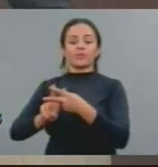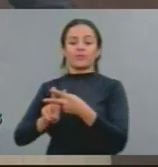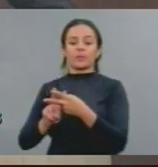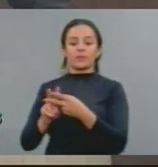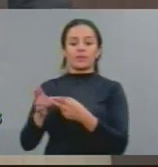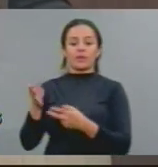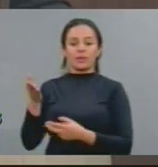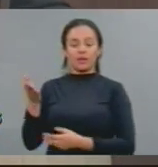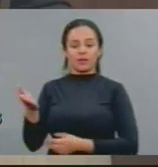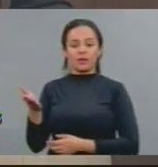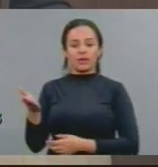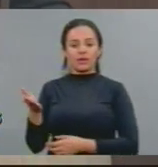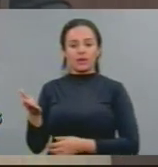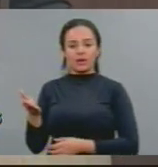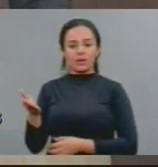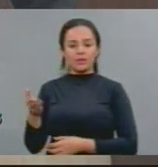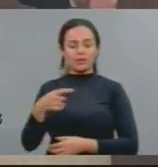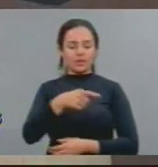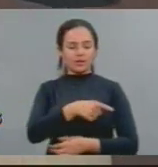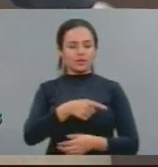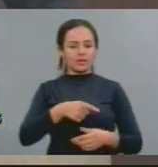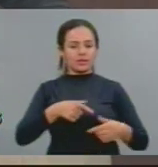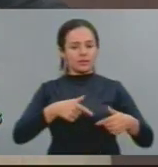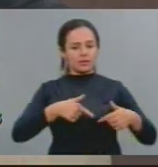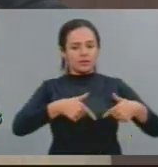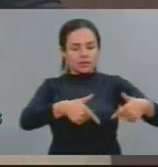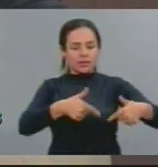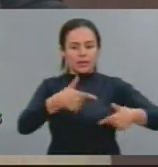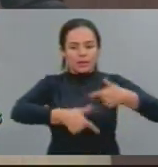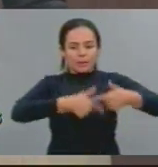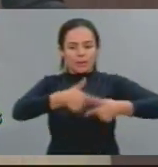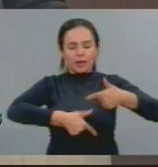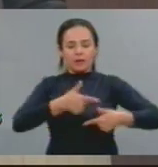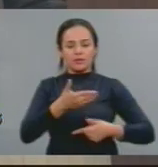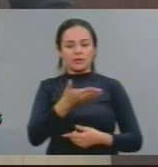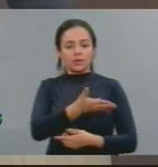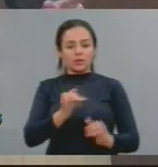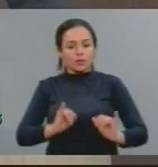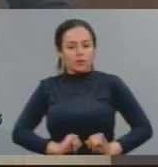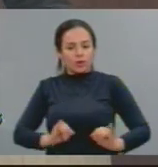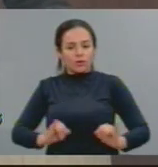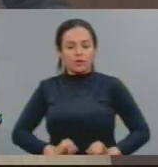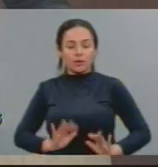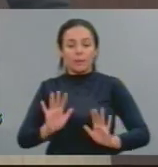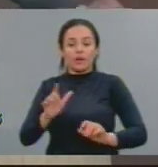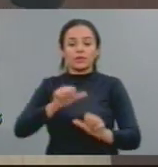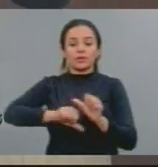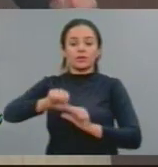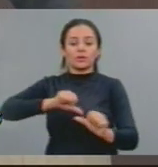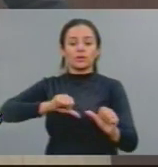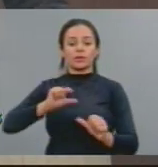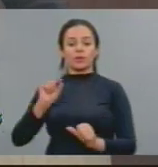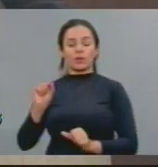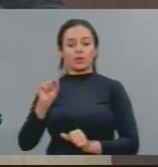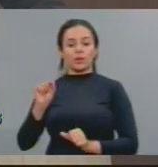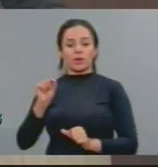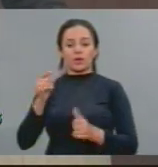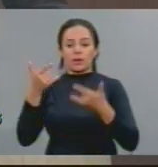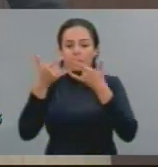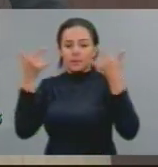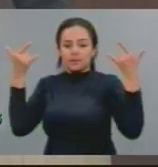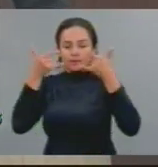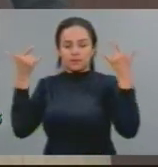sempre criminalizados quando lutam. Mas o patronato, não, o patronato, não. O andar de cima nunca